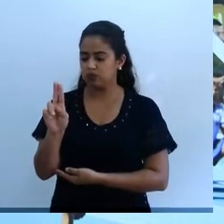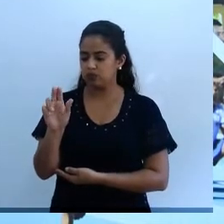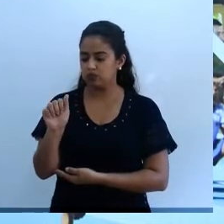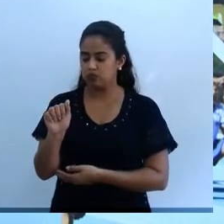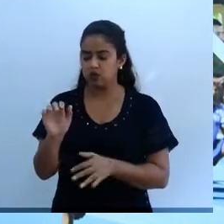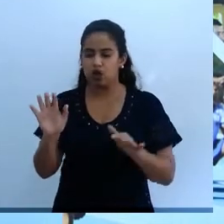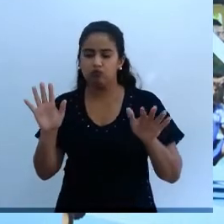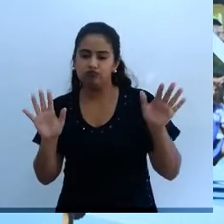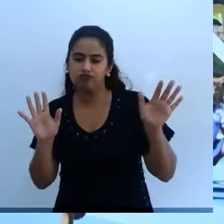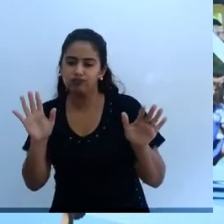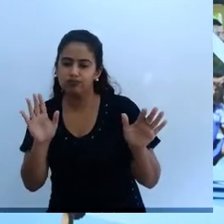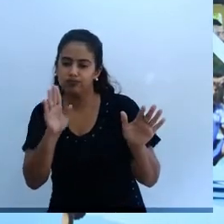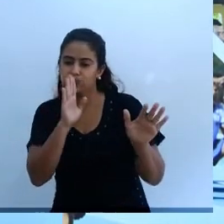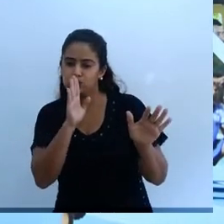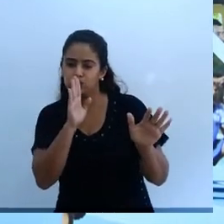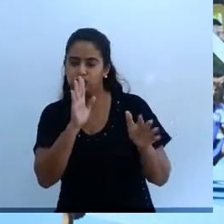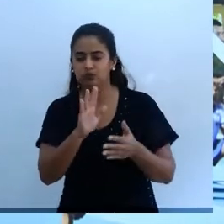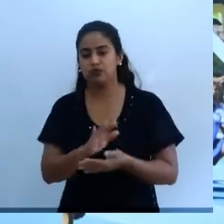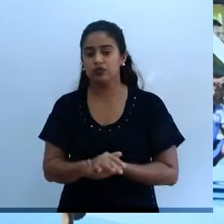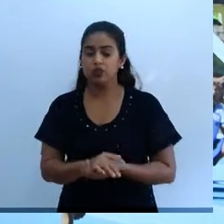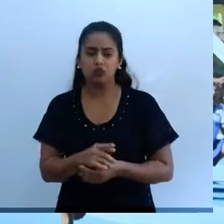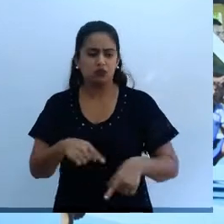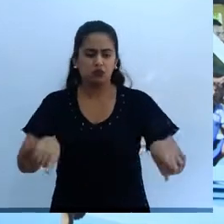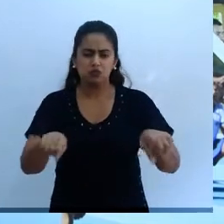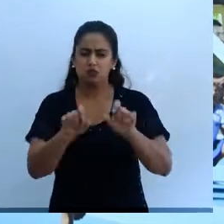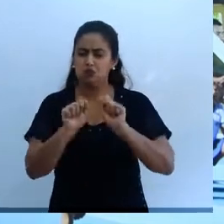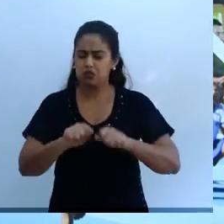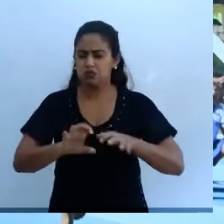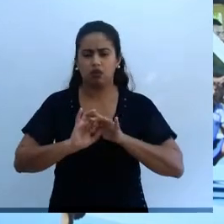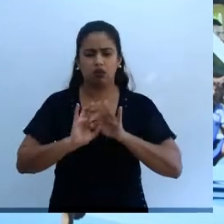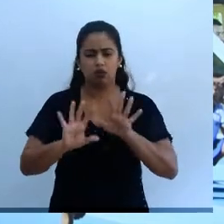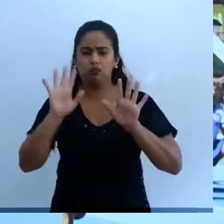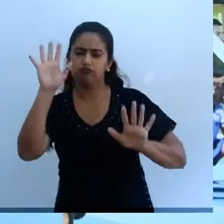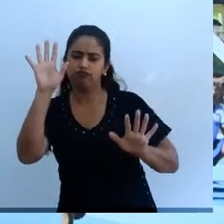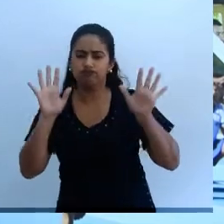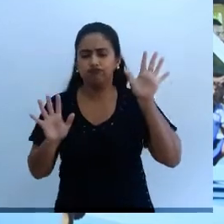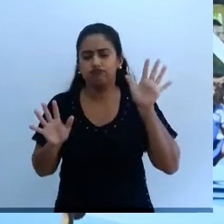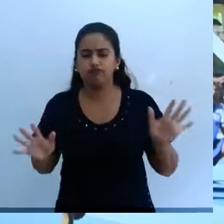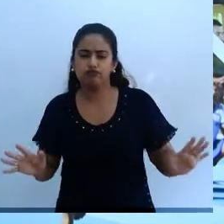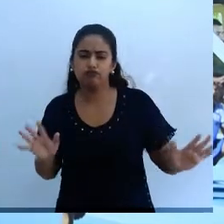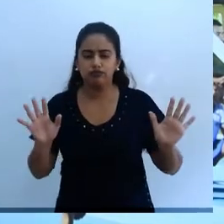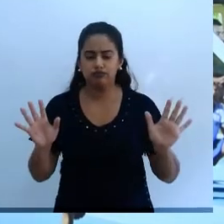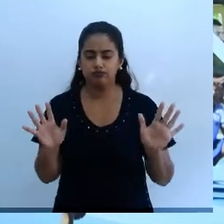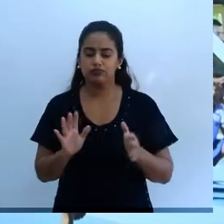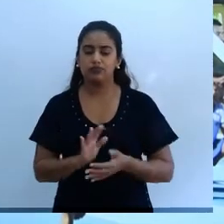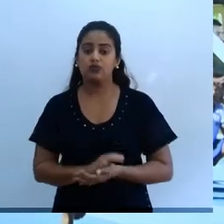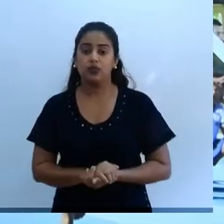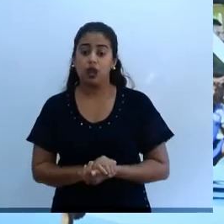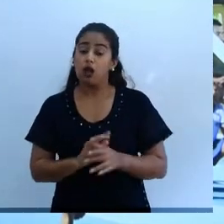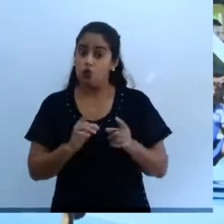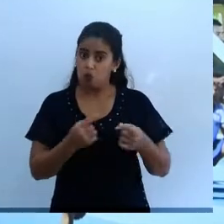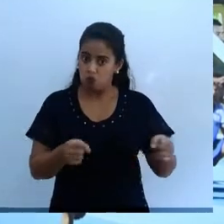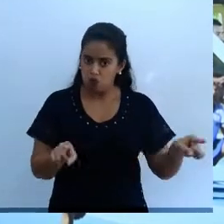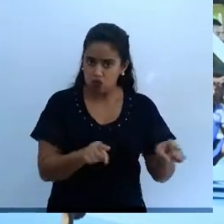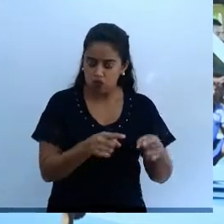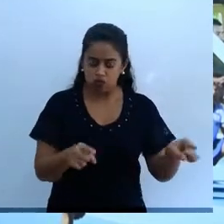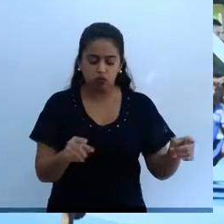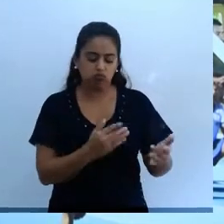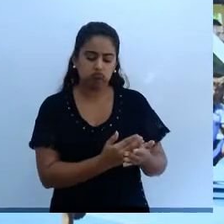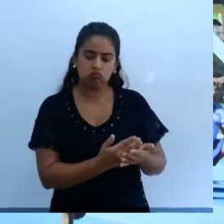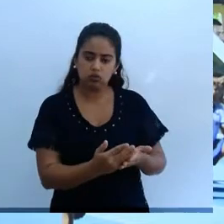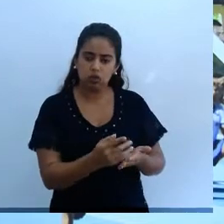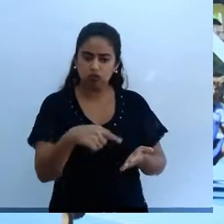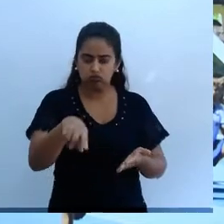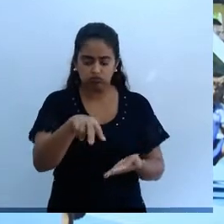atividade, você vai estular todas as poses que conseguir fazer, tentando sempre algo bem diferente. Quando a